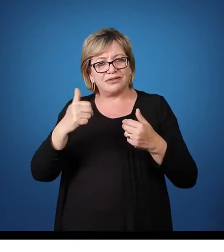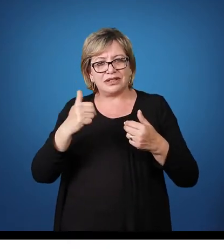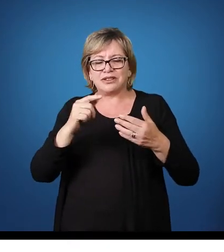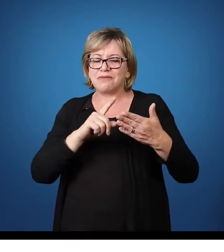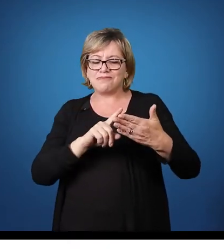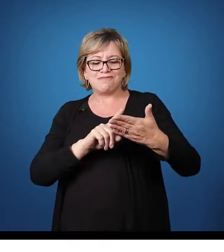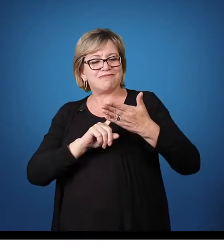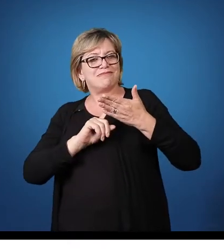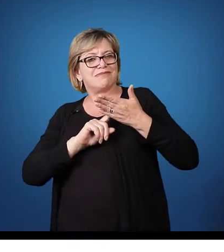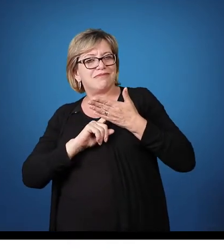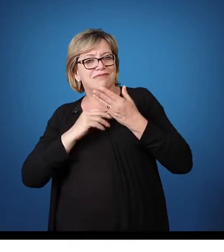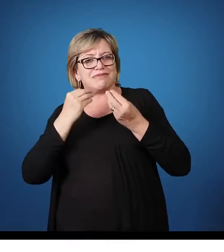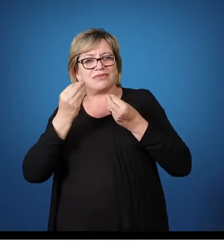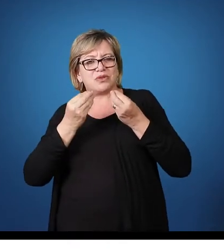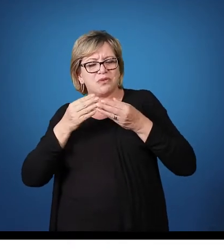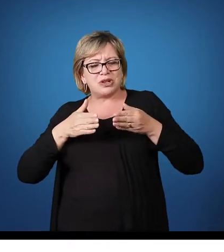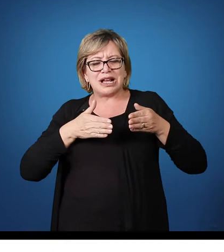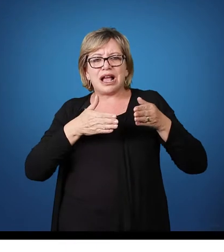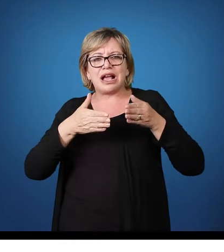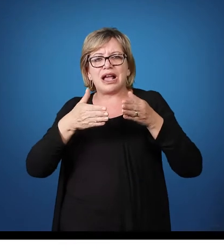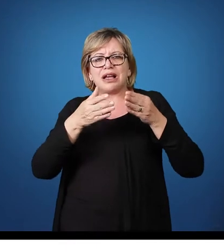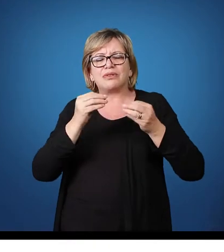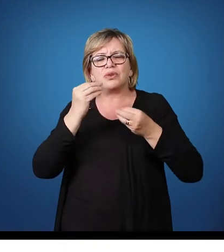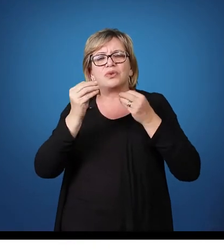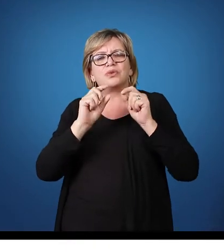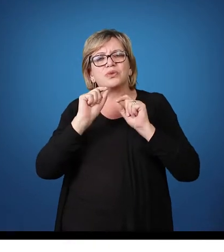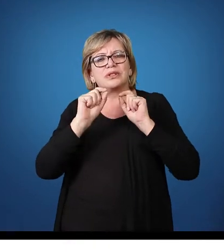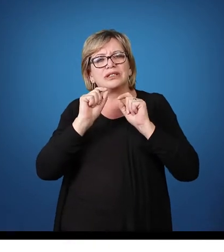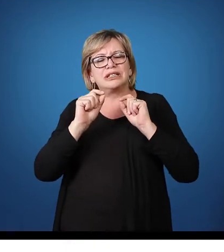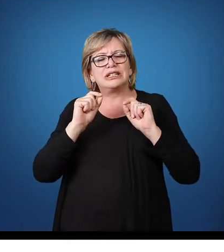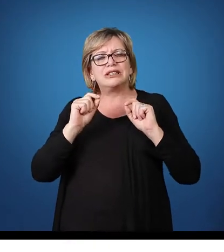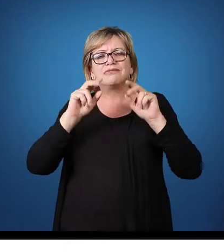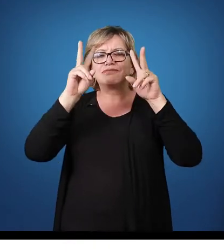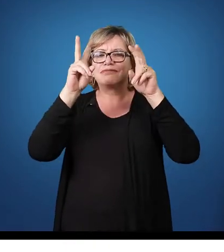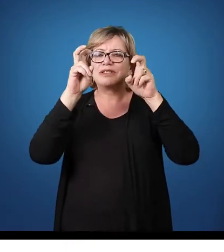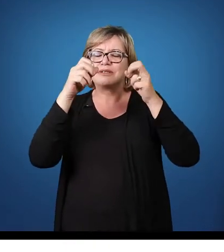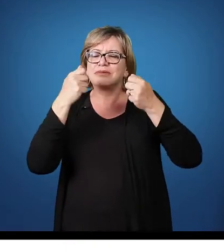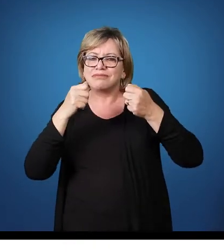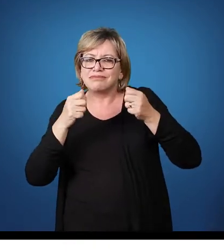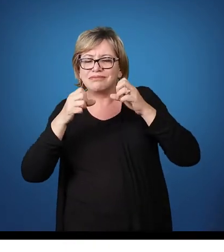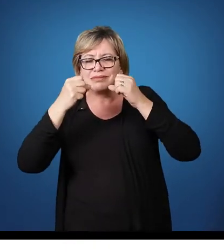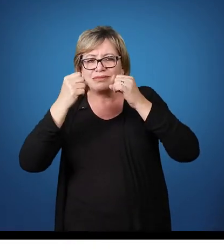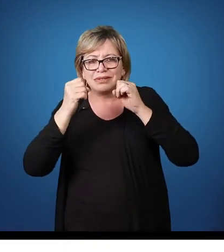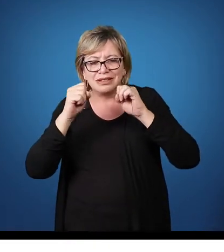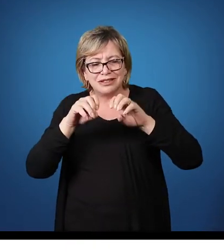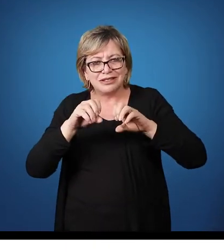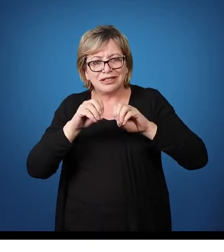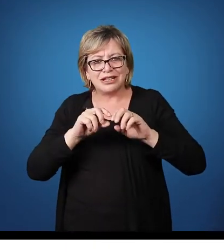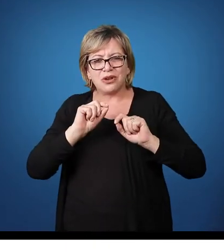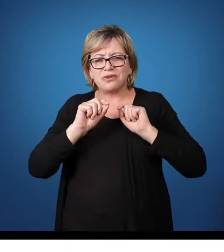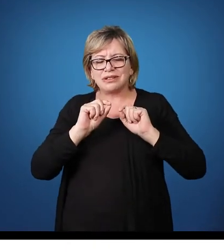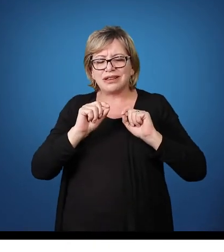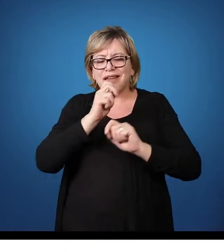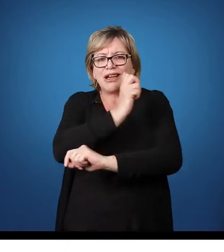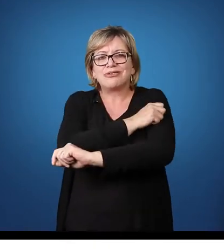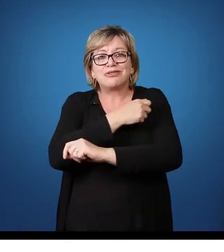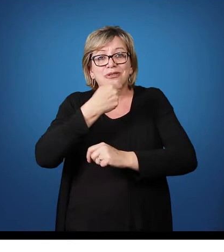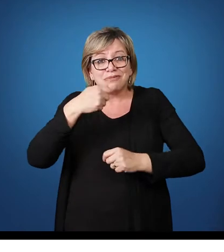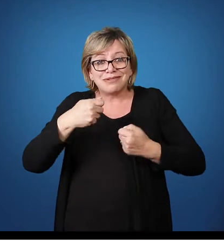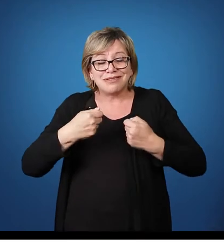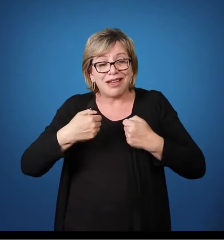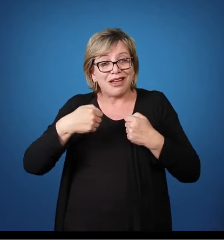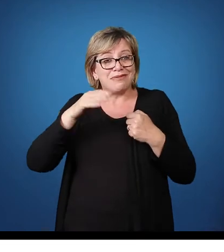nortes daquilo, quais são os eixos ou os conteúdos que os alunos mais necessitam